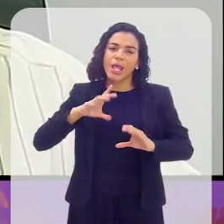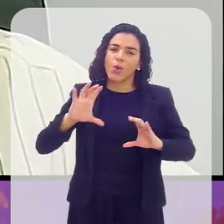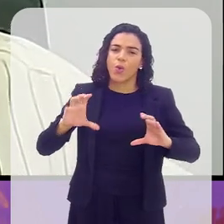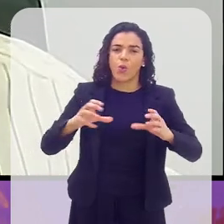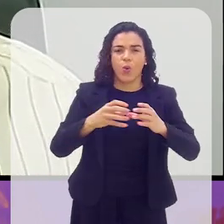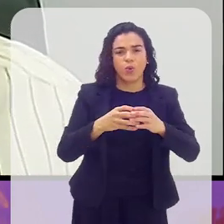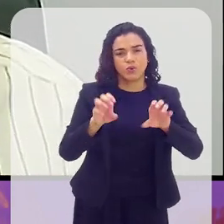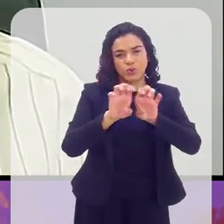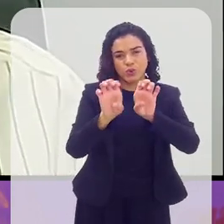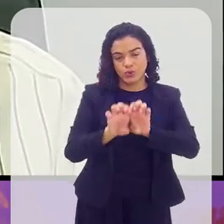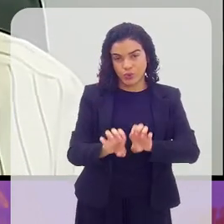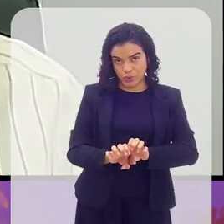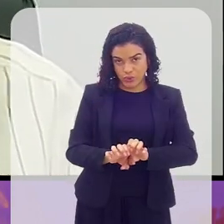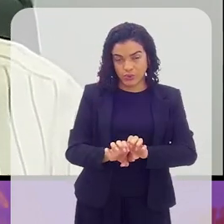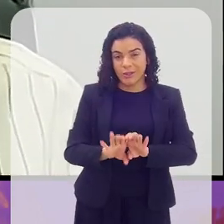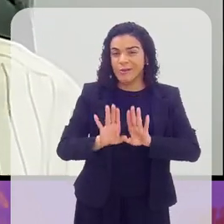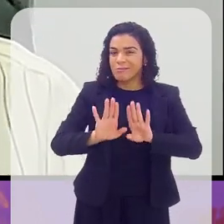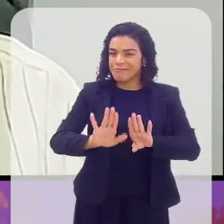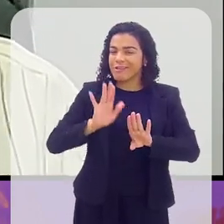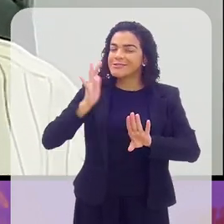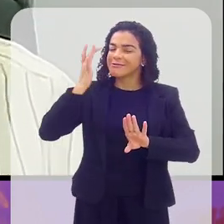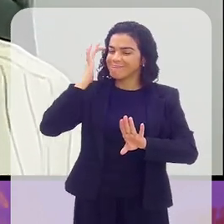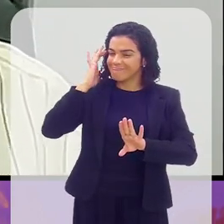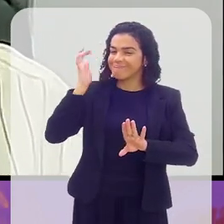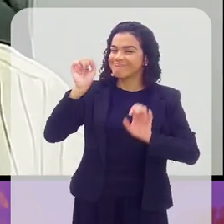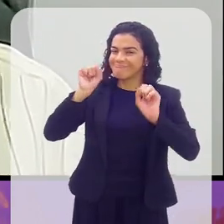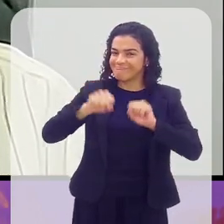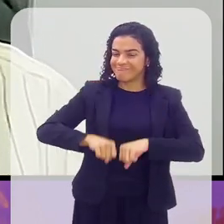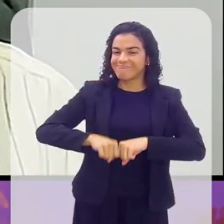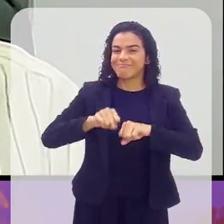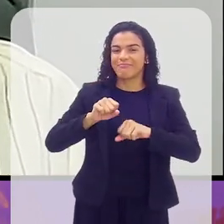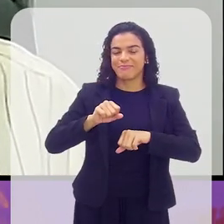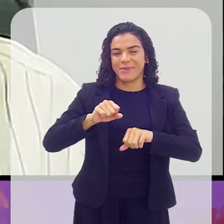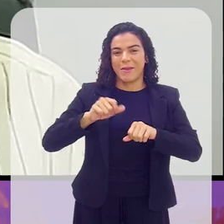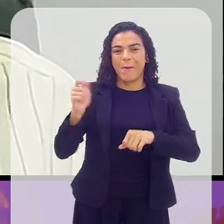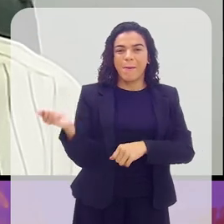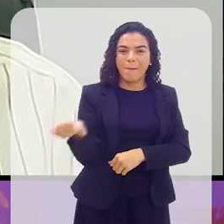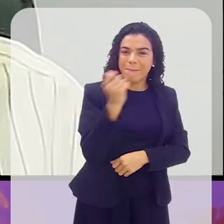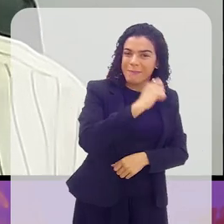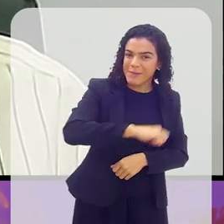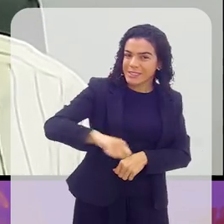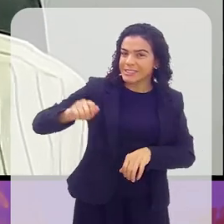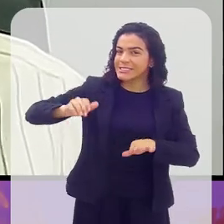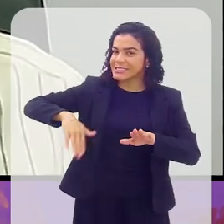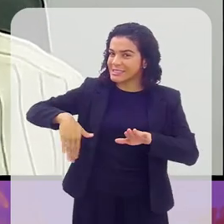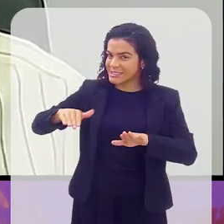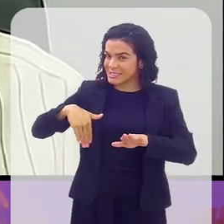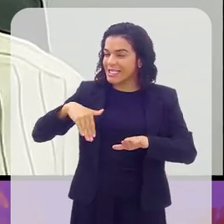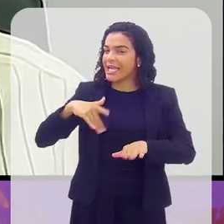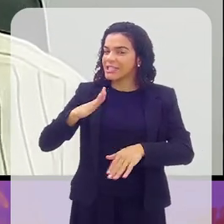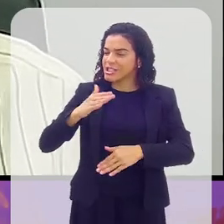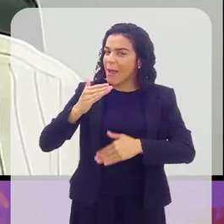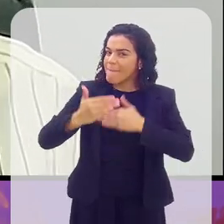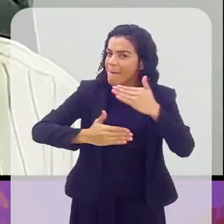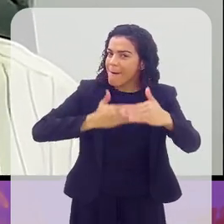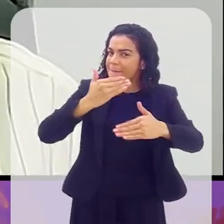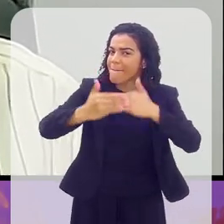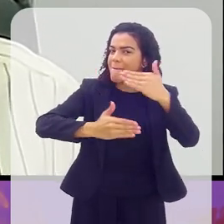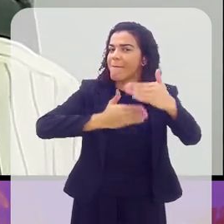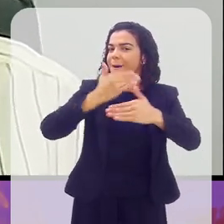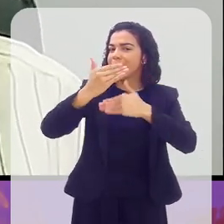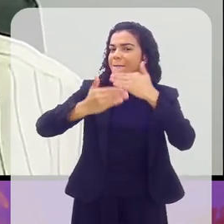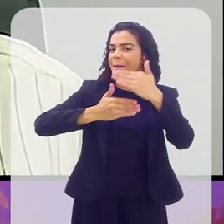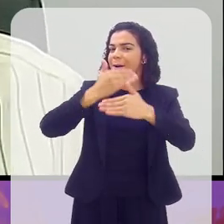cadeia imensa de infraestrutura. Mas eu acho que o pit tênis caminha a passos largos